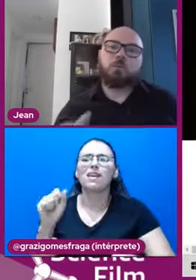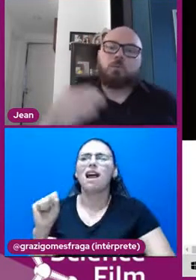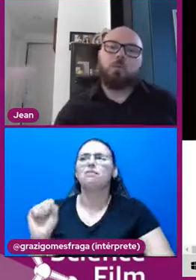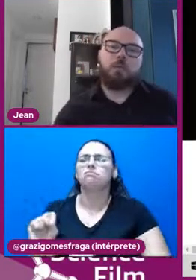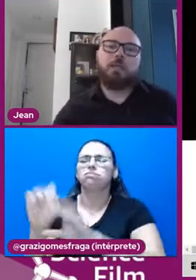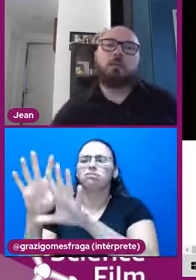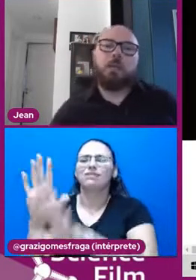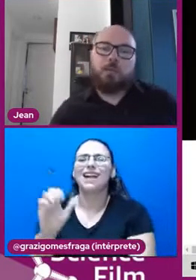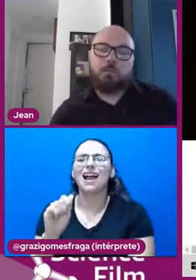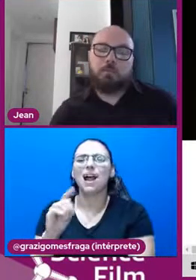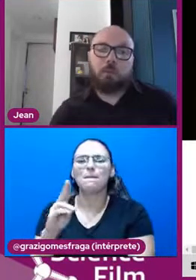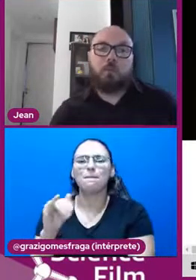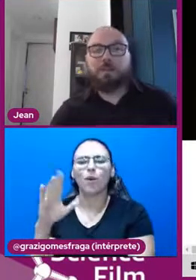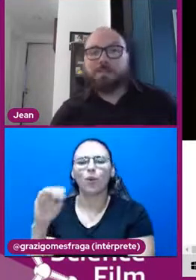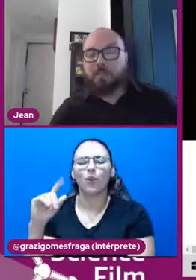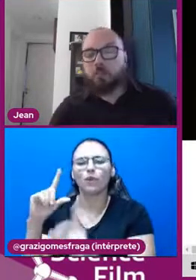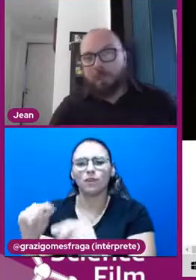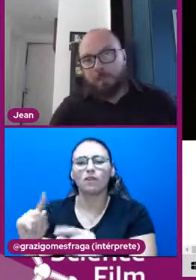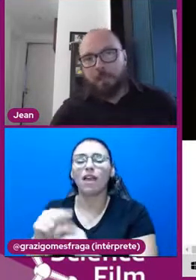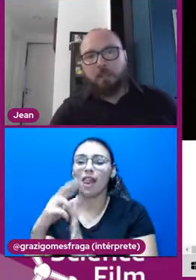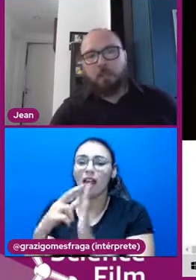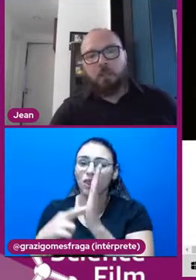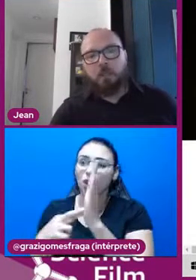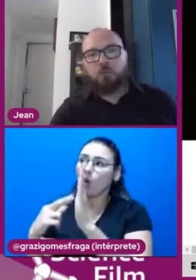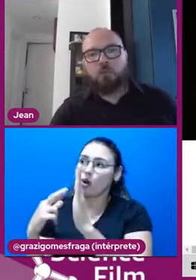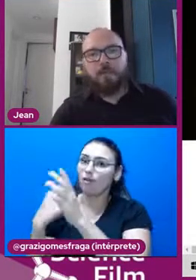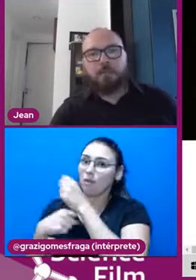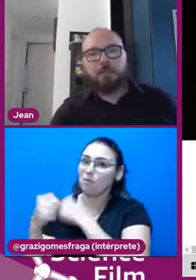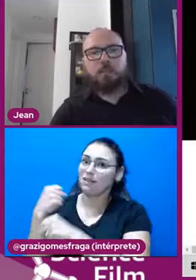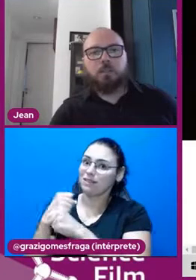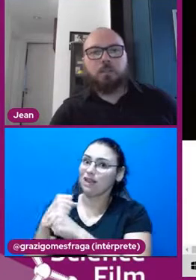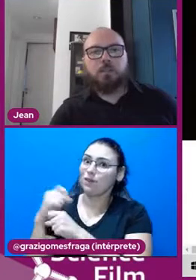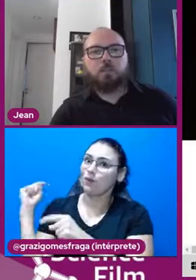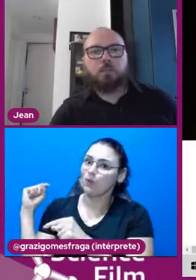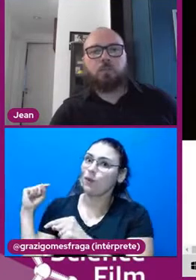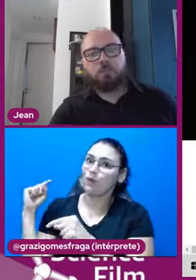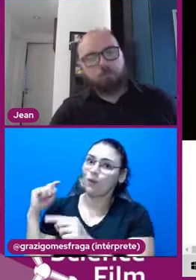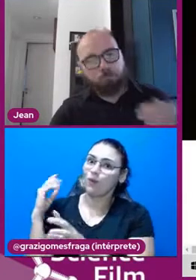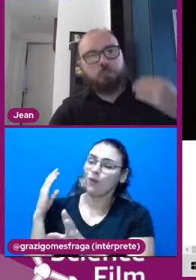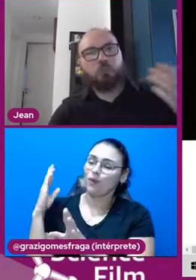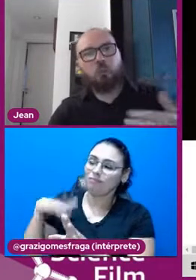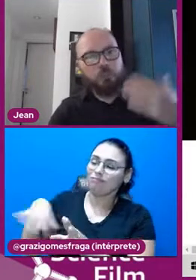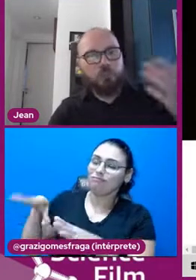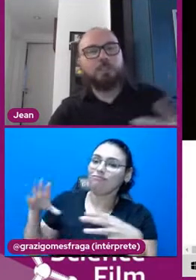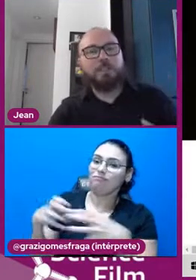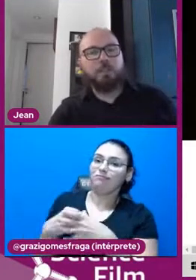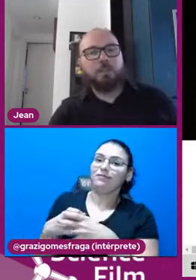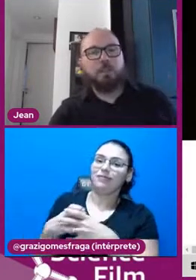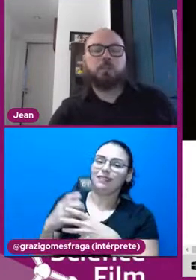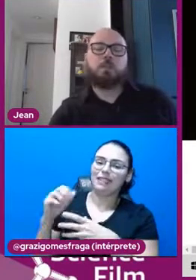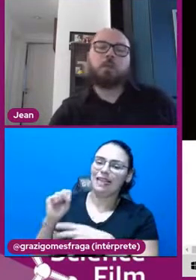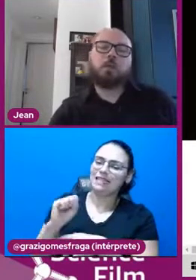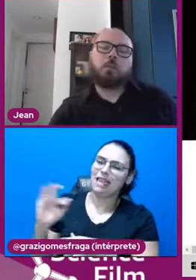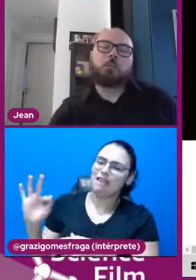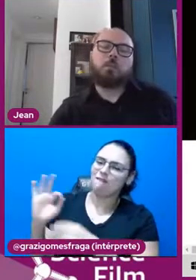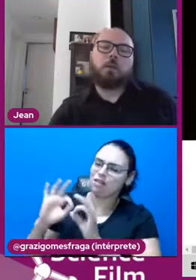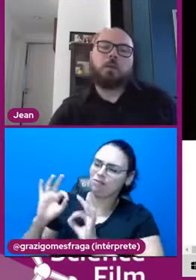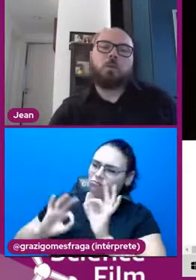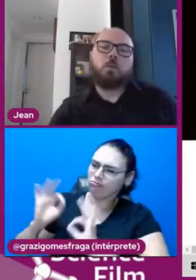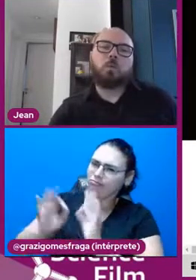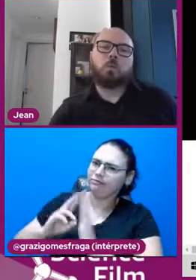Então esse é um relatório aí, que veio do ano passado para cá, do Science, que tem esse corpo de pessoas, especialistas, que